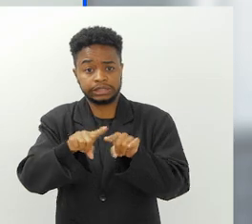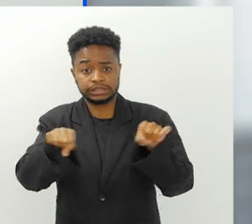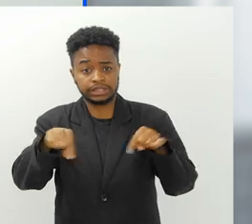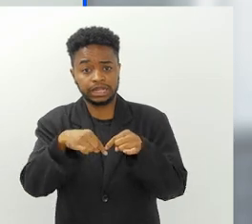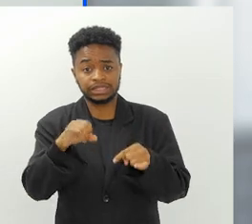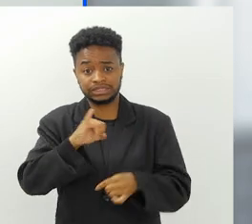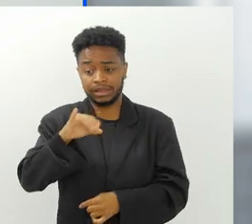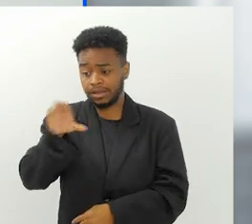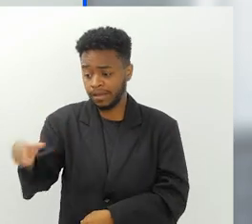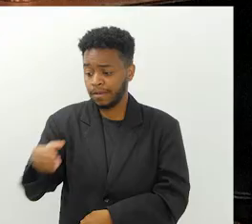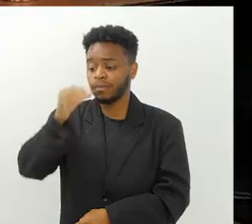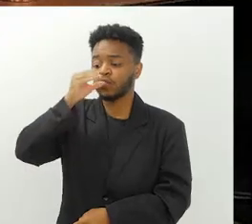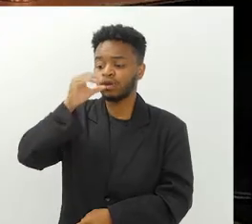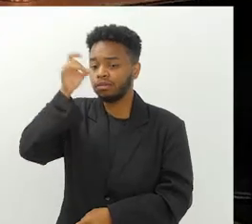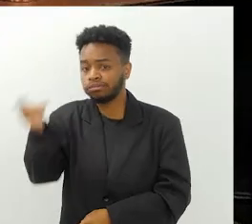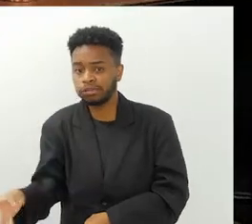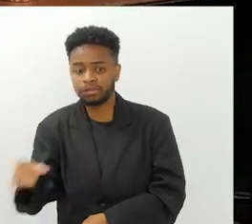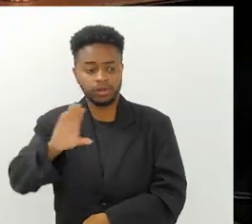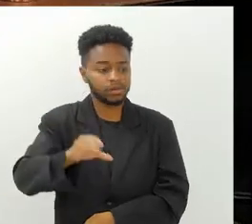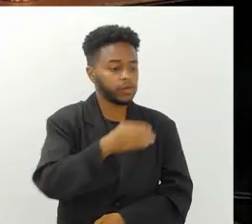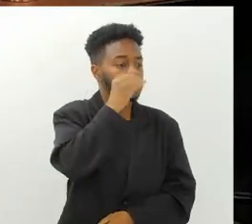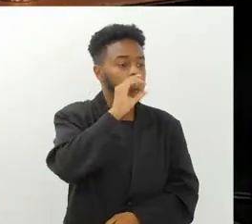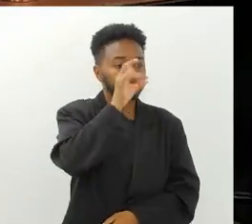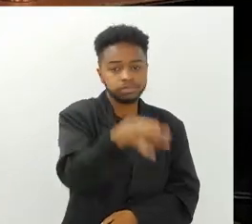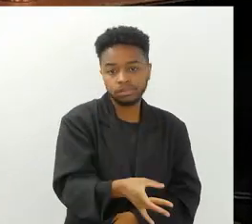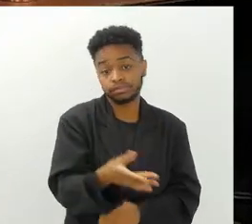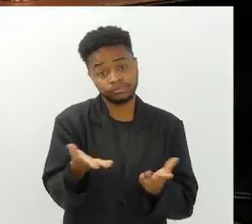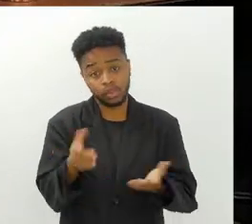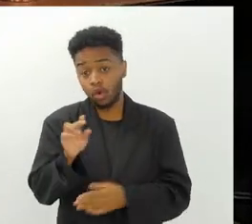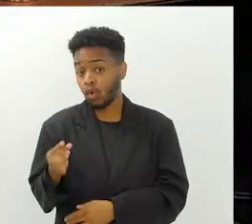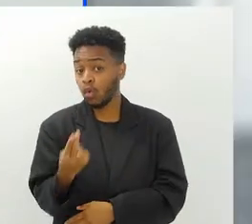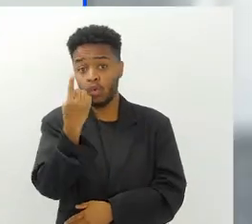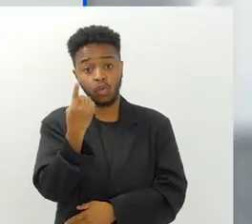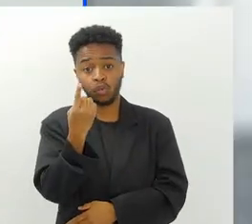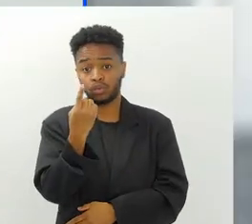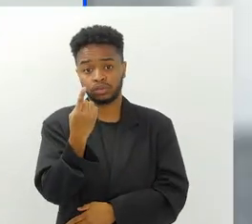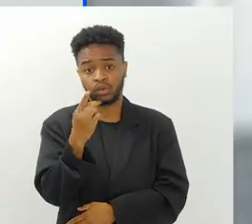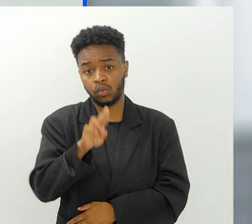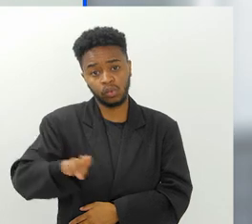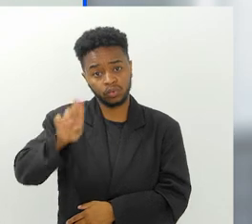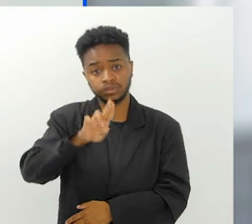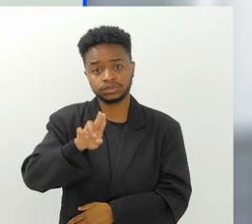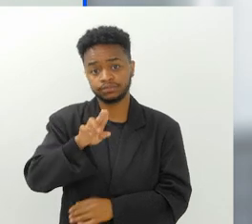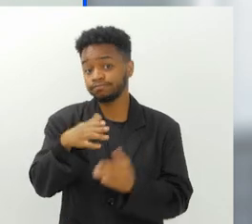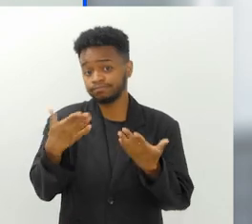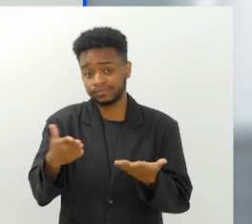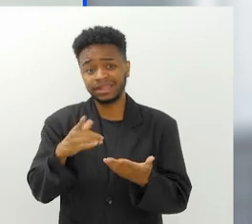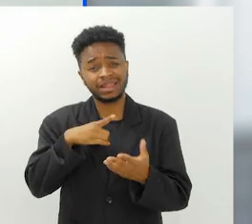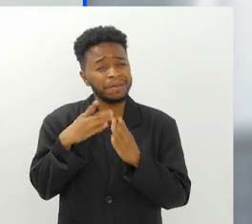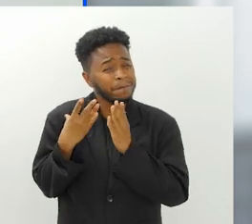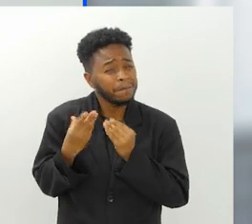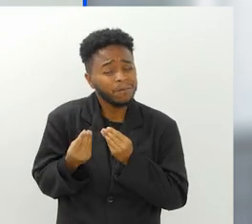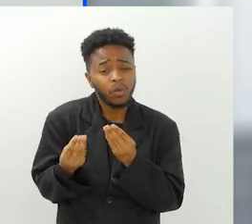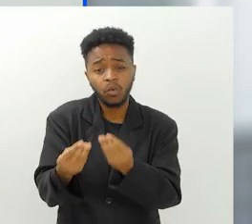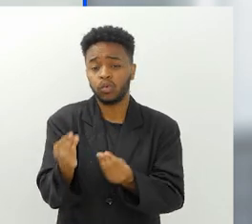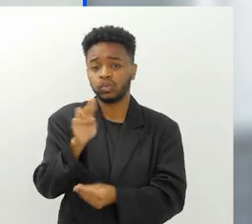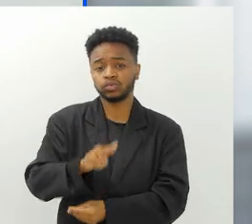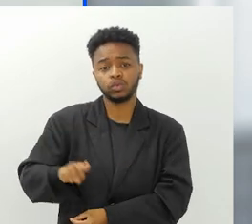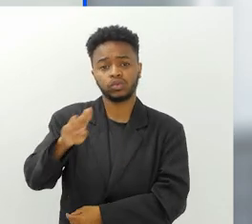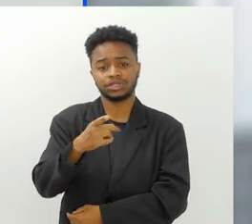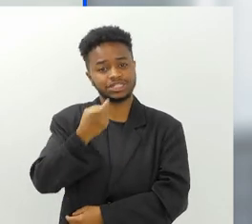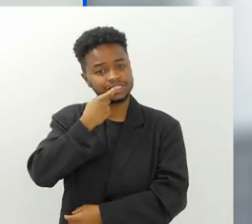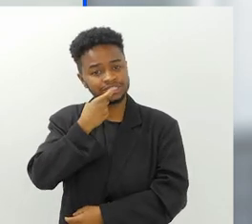escritório. Cada bebida é um copo plástico. Isso tudo são plásticos de uso único que é avassaladora a